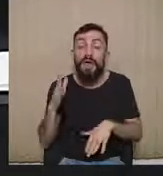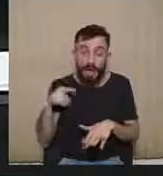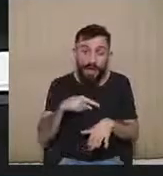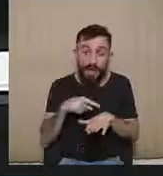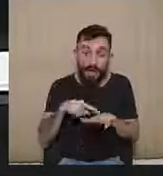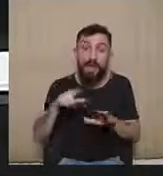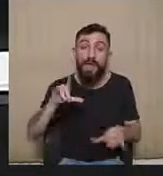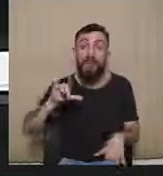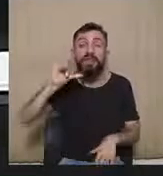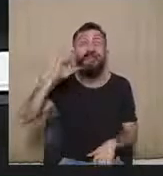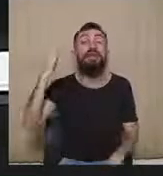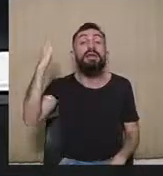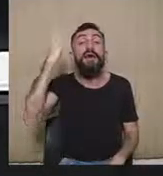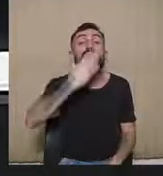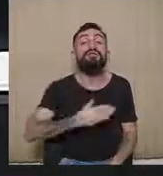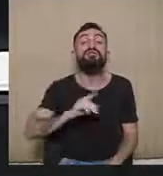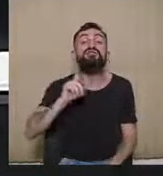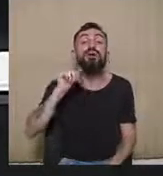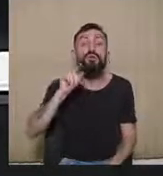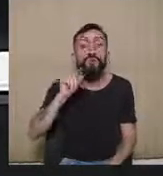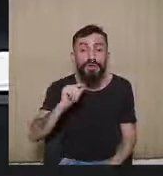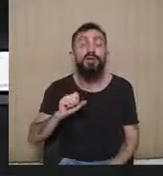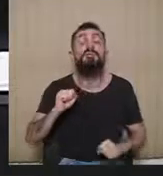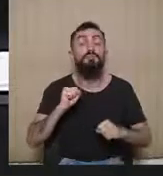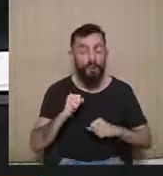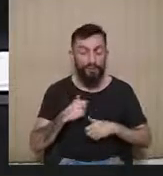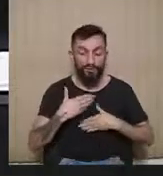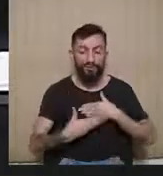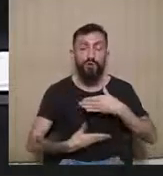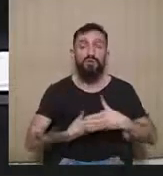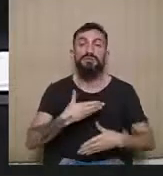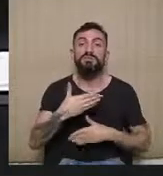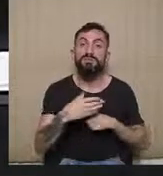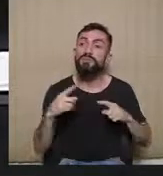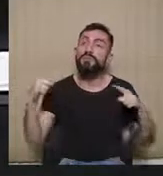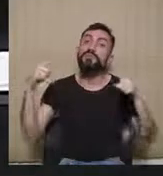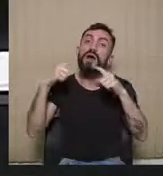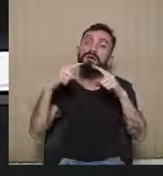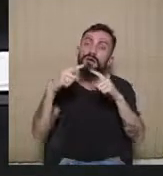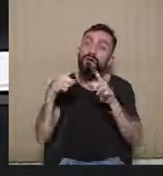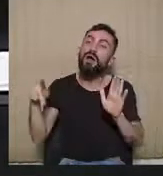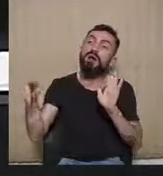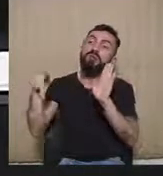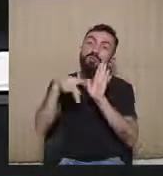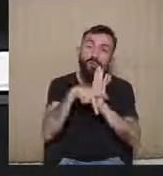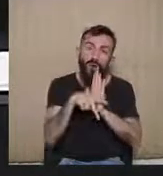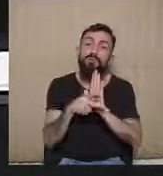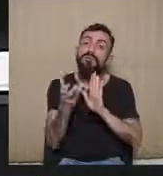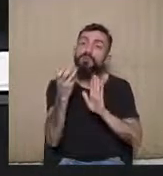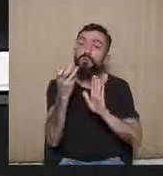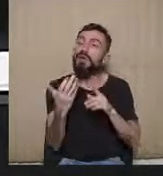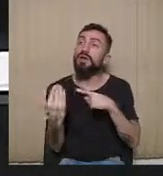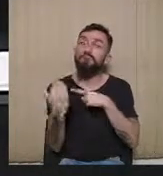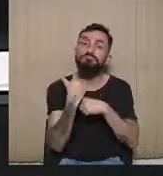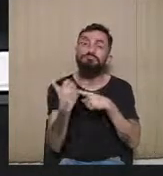de que para ele exista um procedimento que seja adequado à tutela do direito material que ele busca defender.